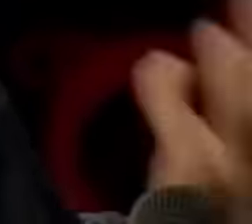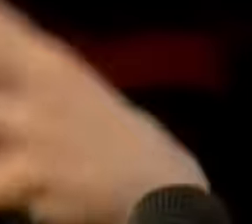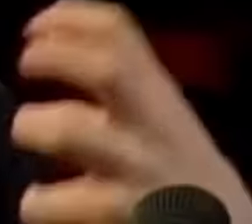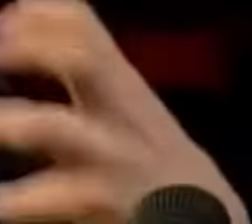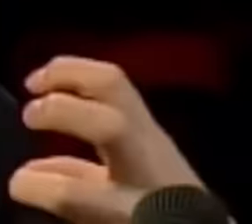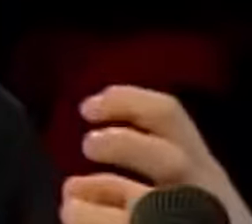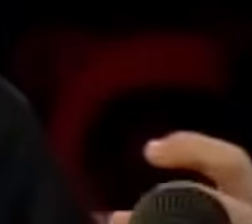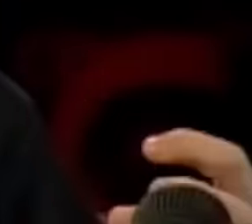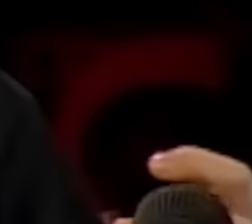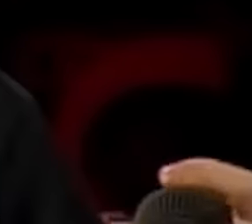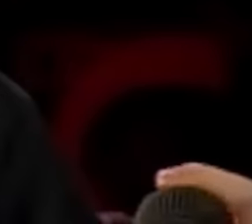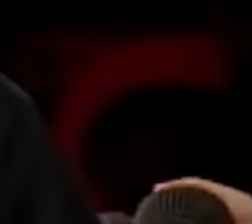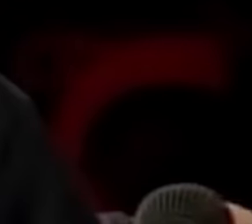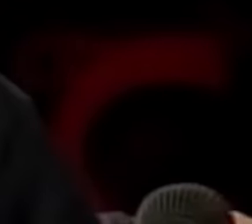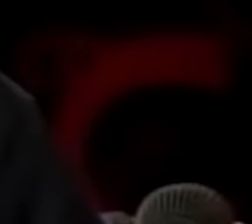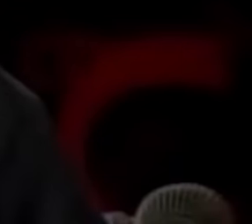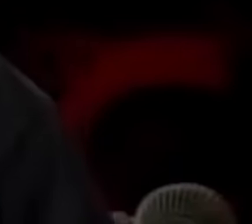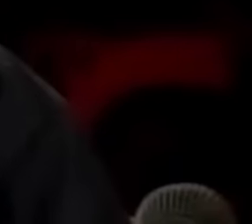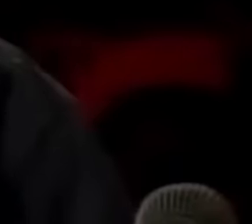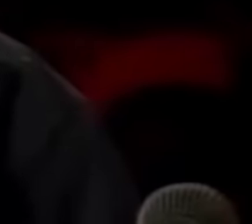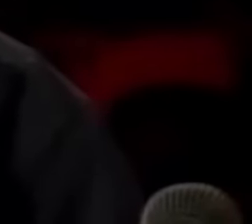a gente chama de amor